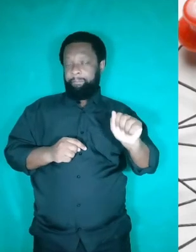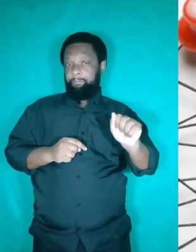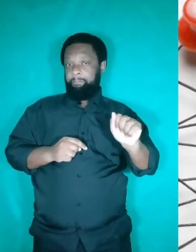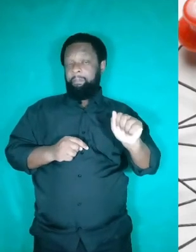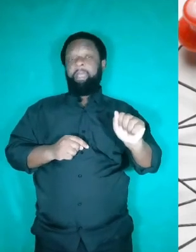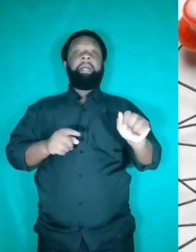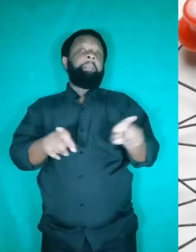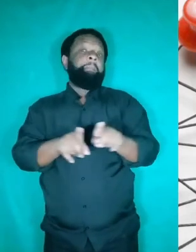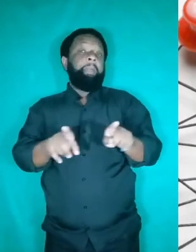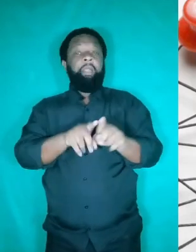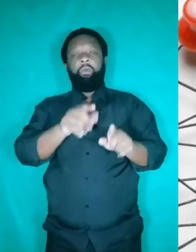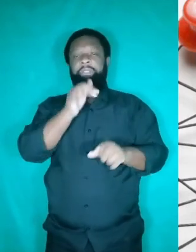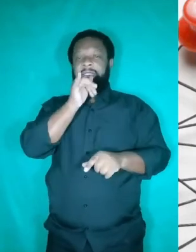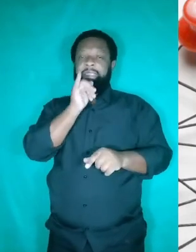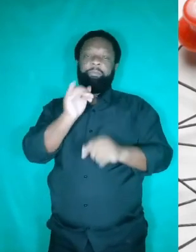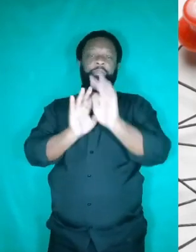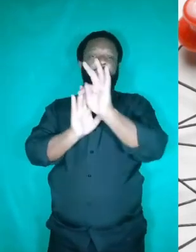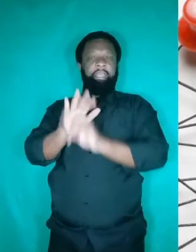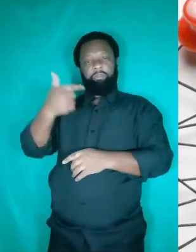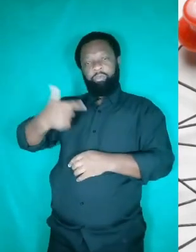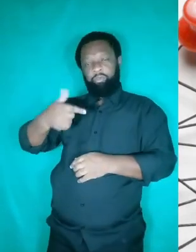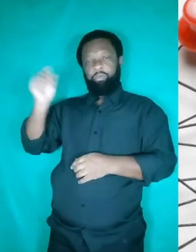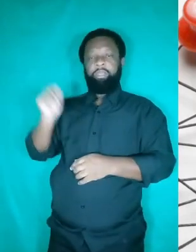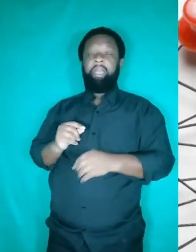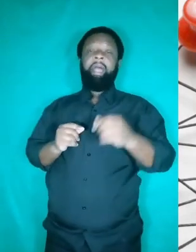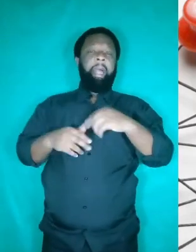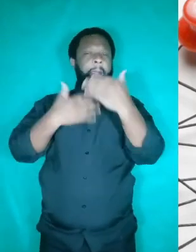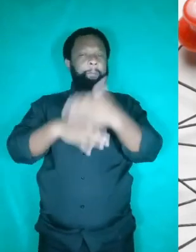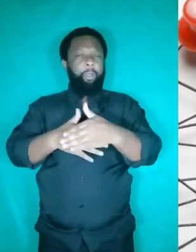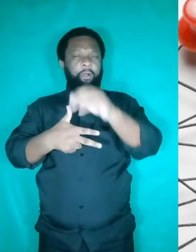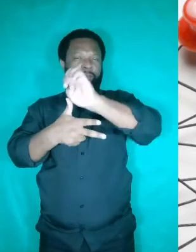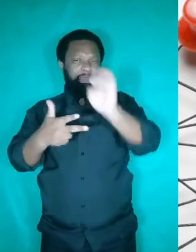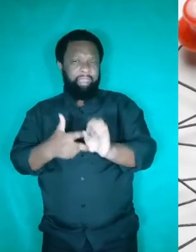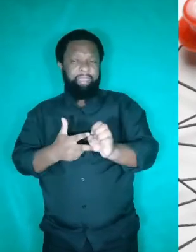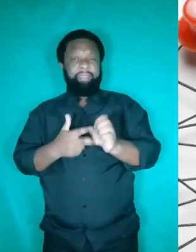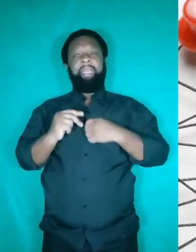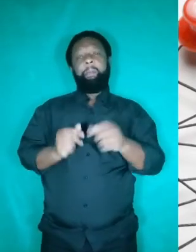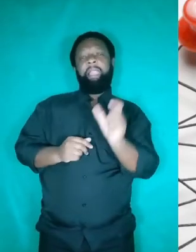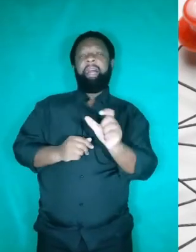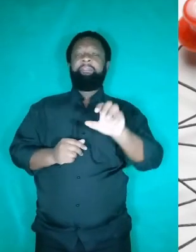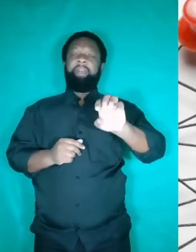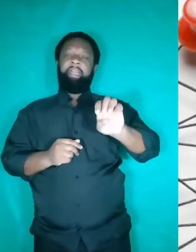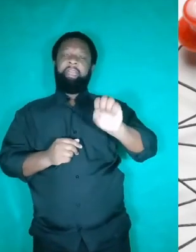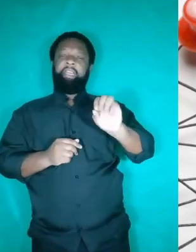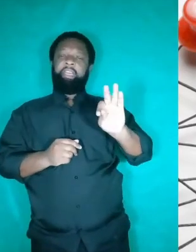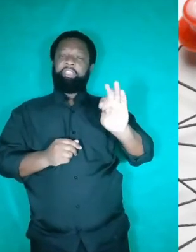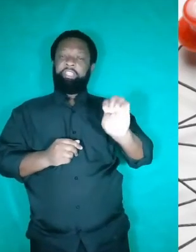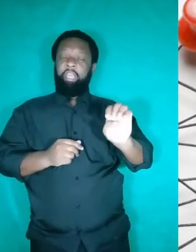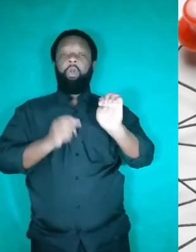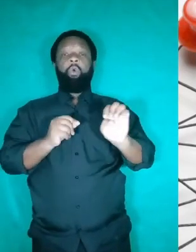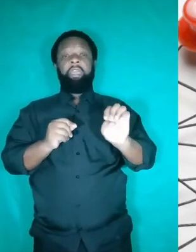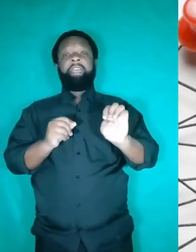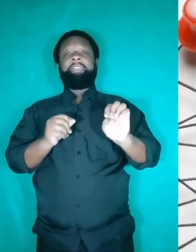do Enem tem estes focos, o tema e o tipo textual. O pronome demonstrativo estes está